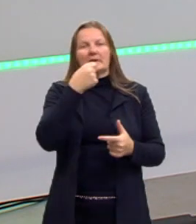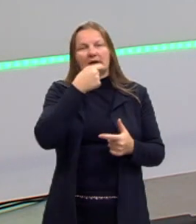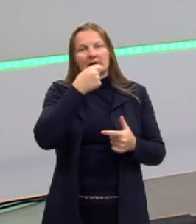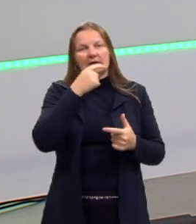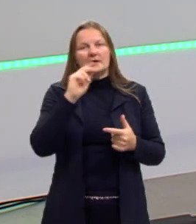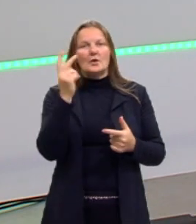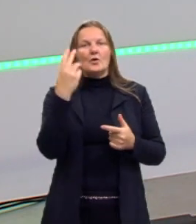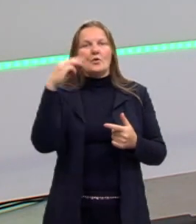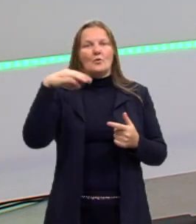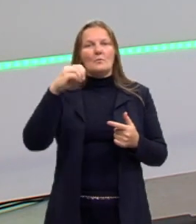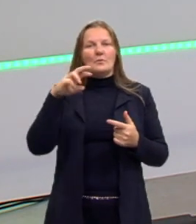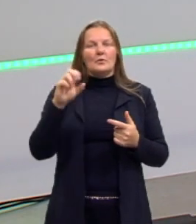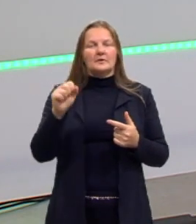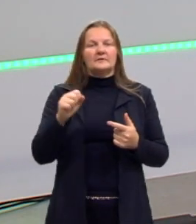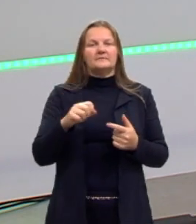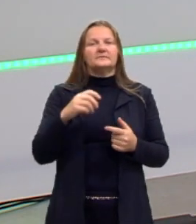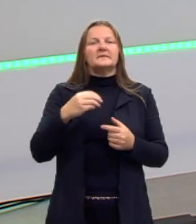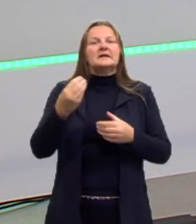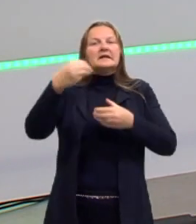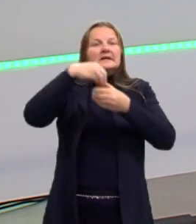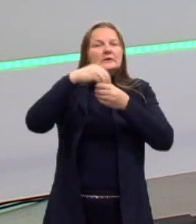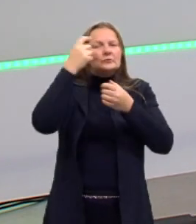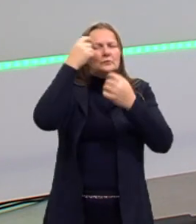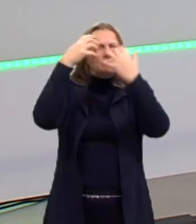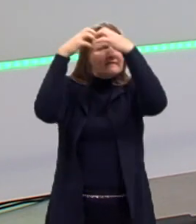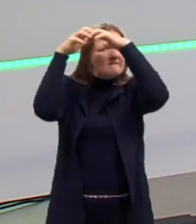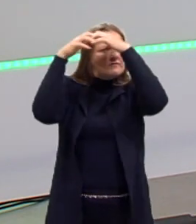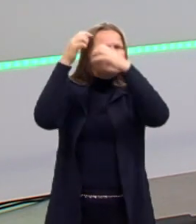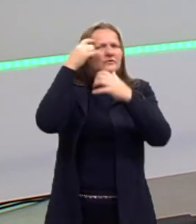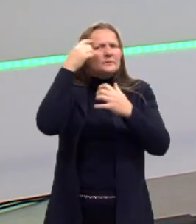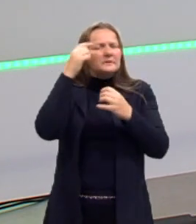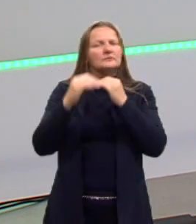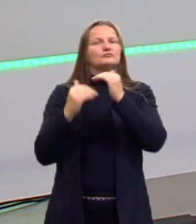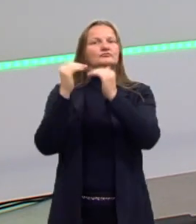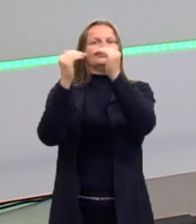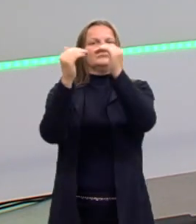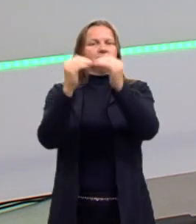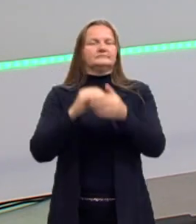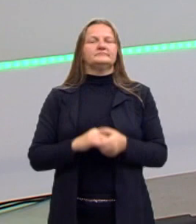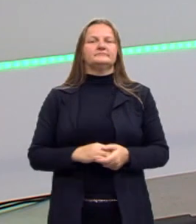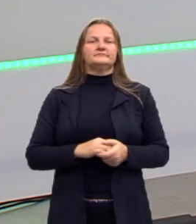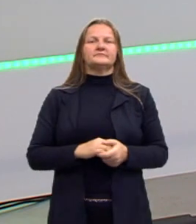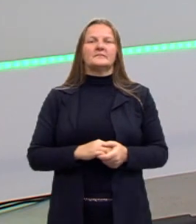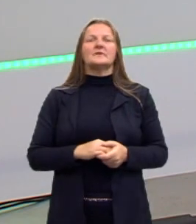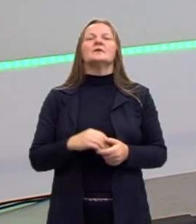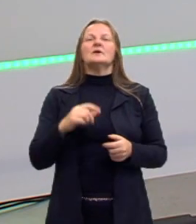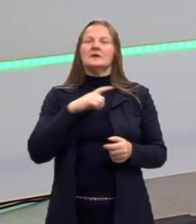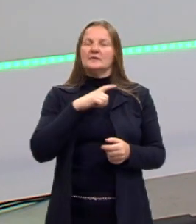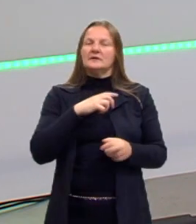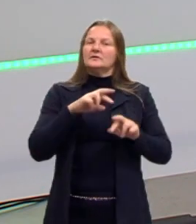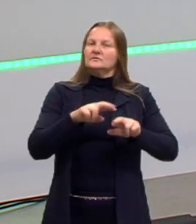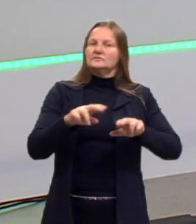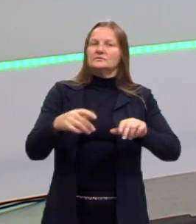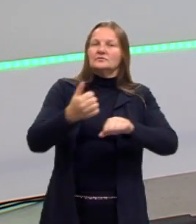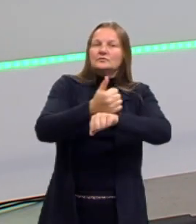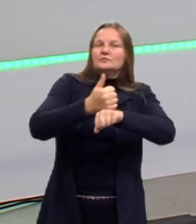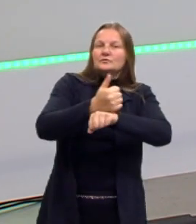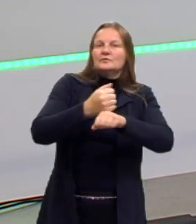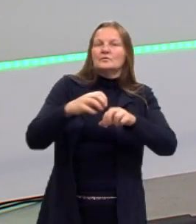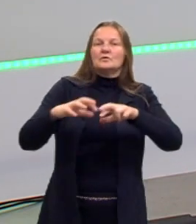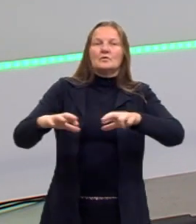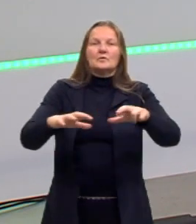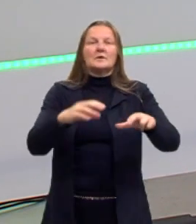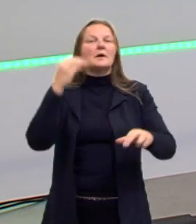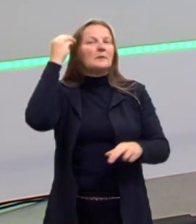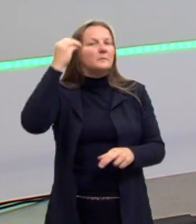como a psique das pessoas vai evoluir. Então, o humor existe também dentro da psicologia